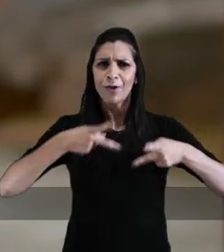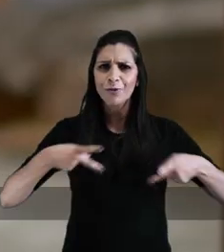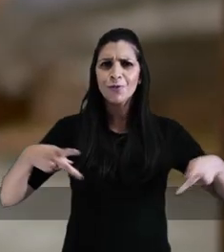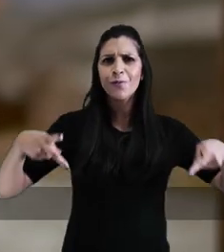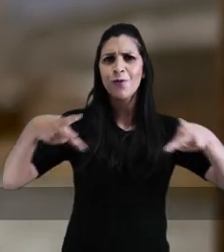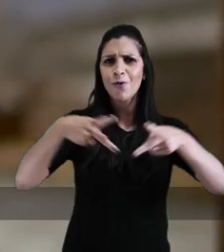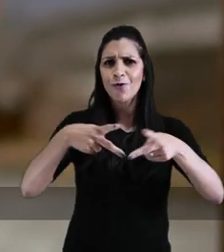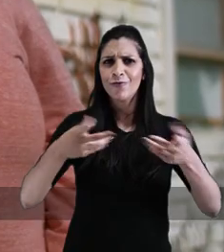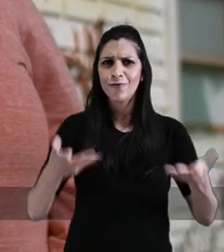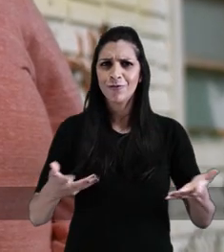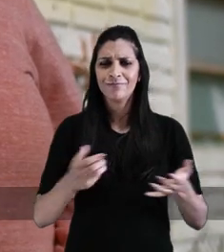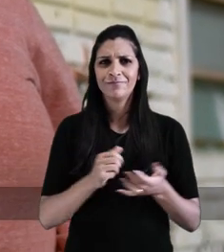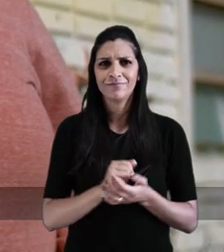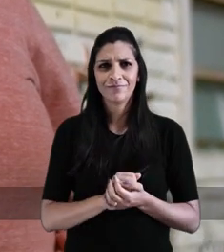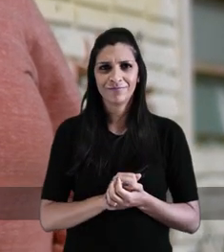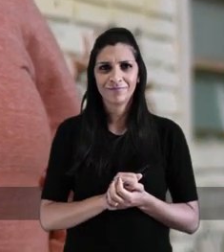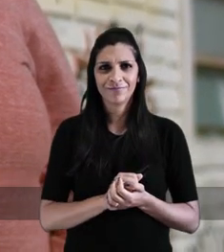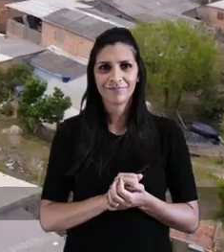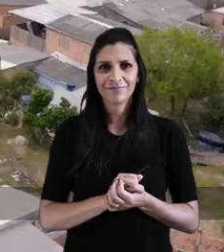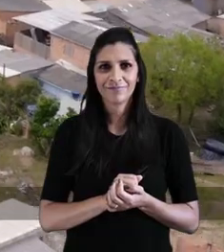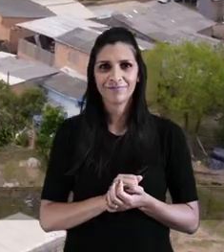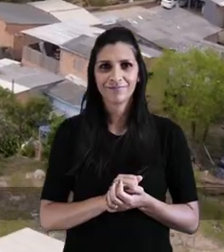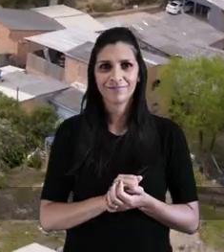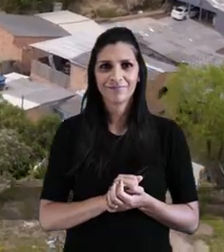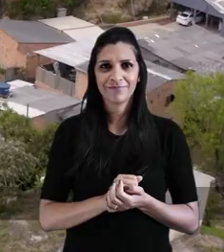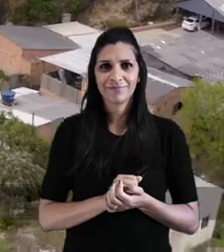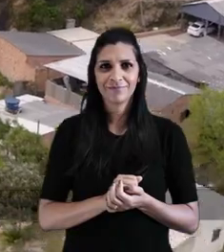o sofrimento do nosso povo.